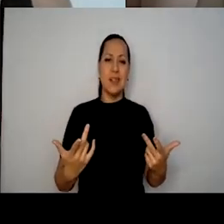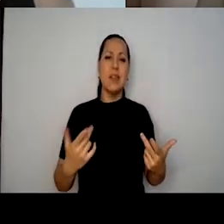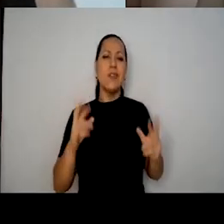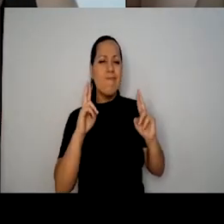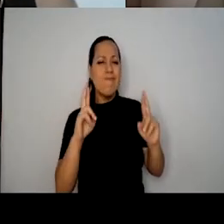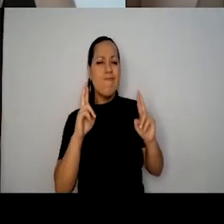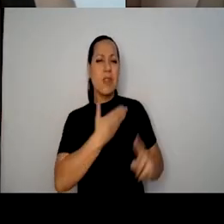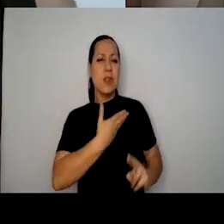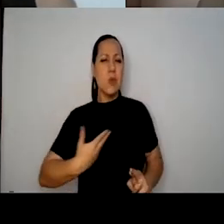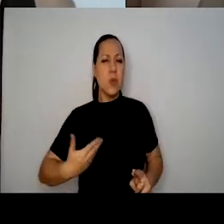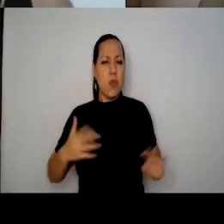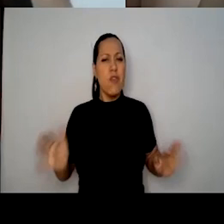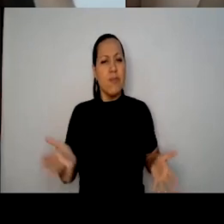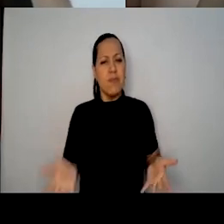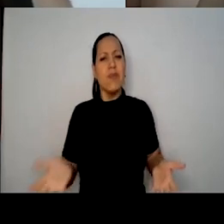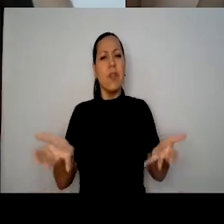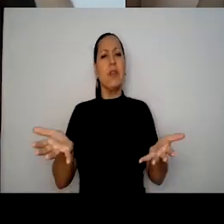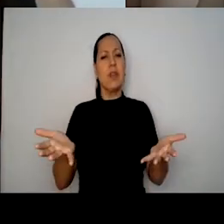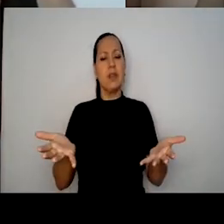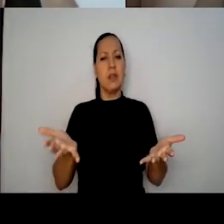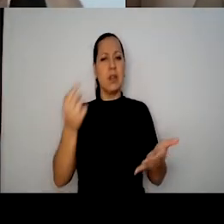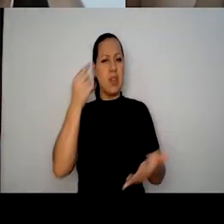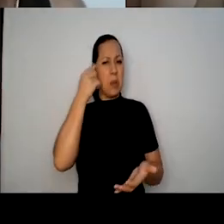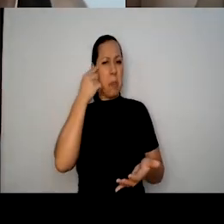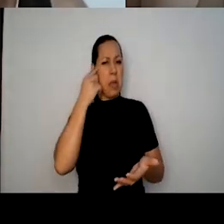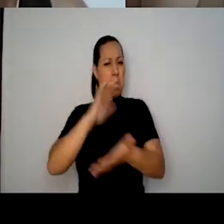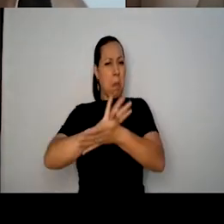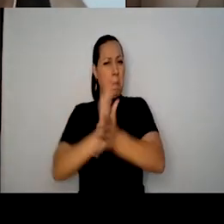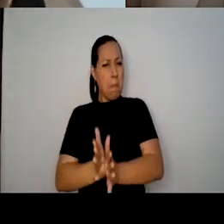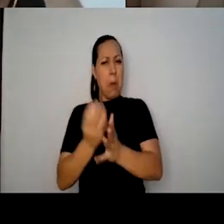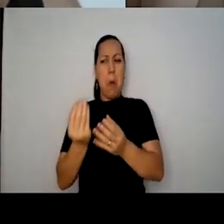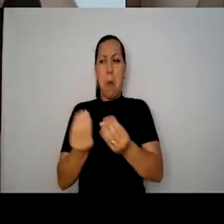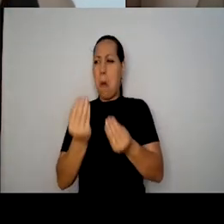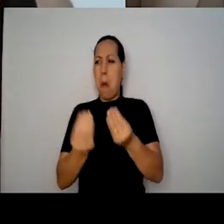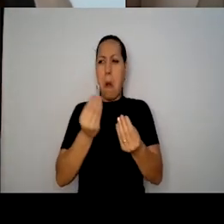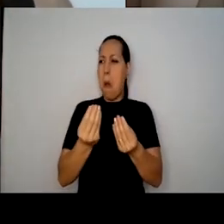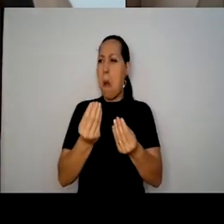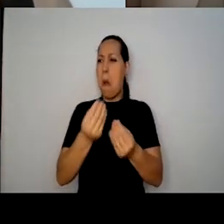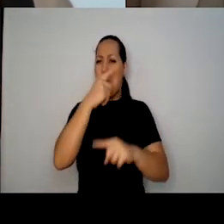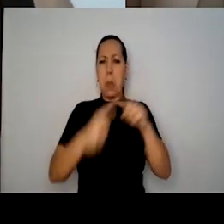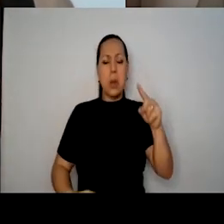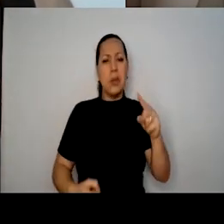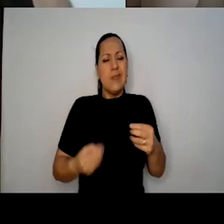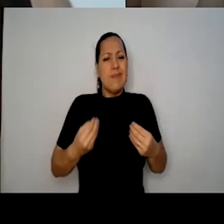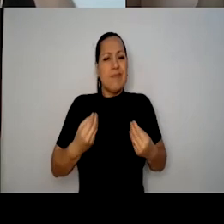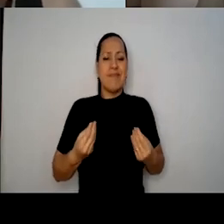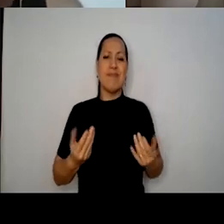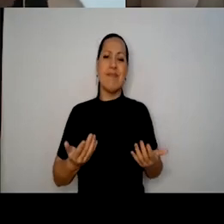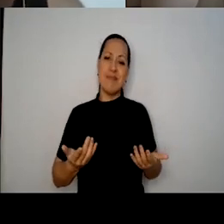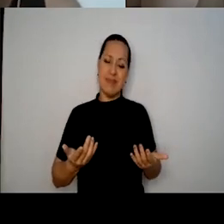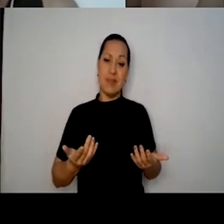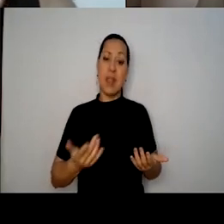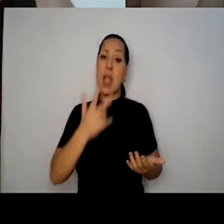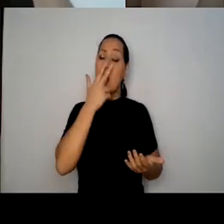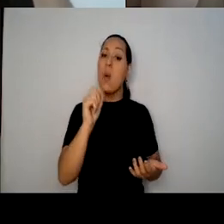incentivo a isso, né? E não pensar em o que fazer para proibir determinadas coisas. Eu acho que a relação